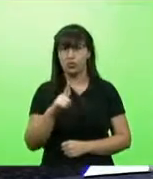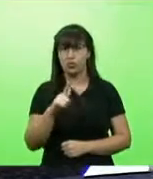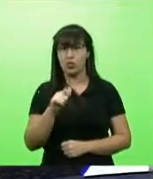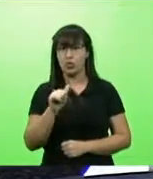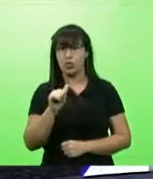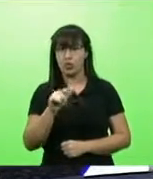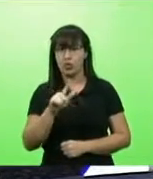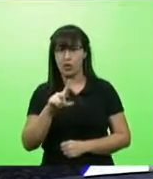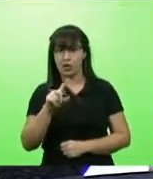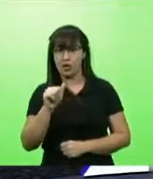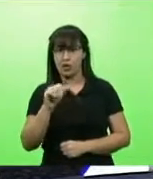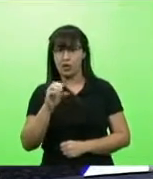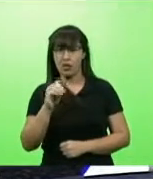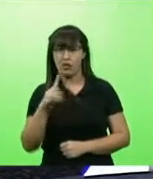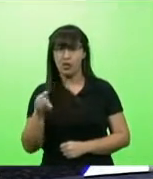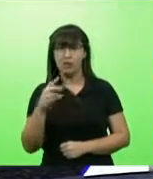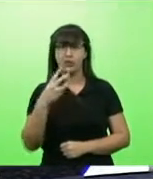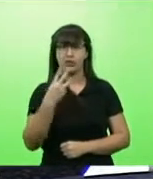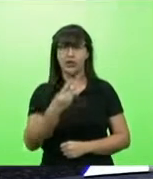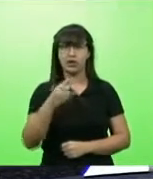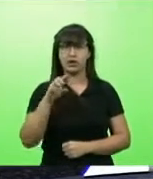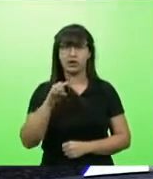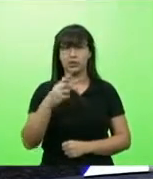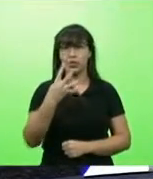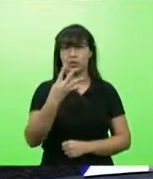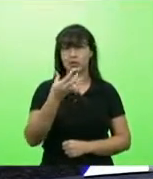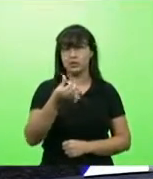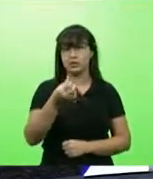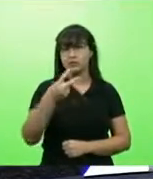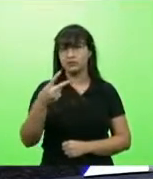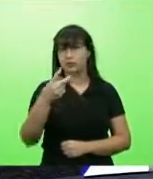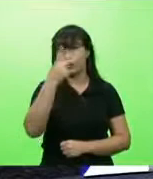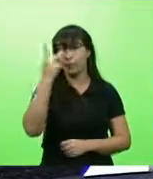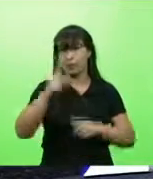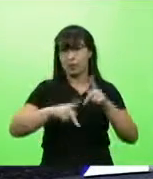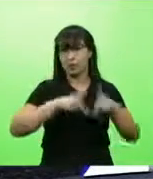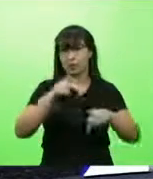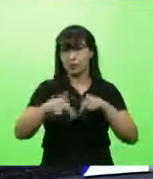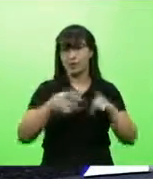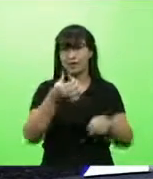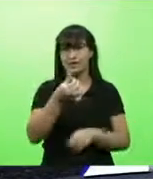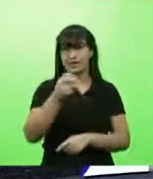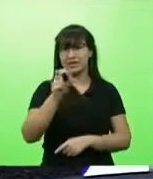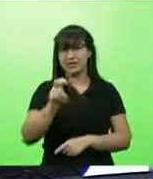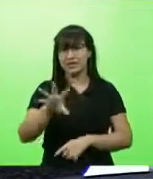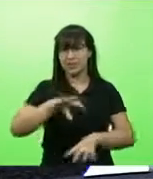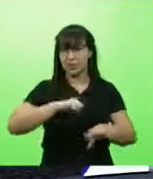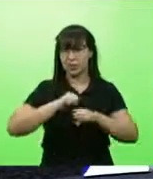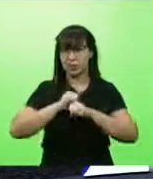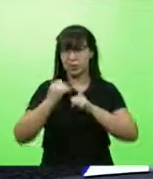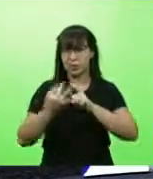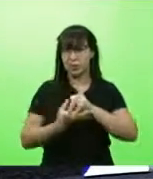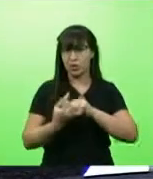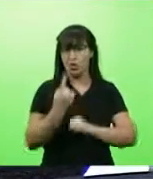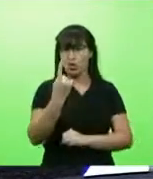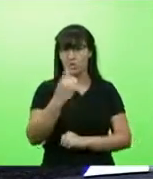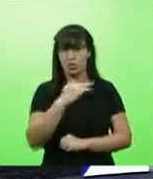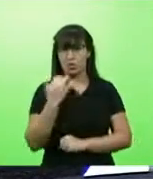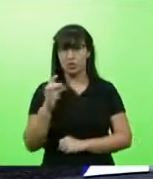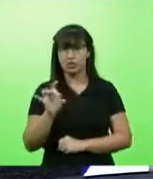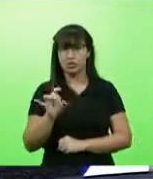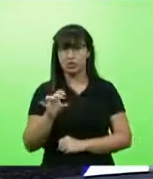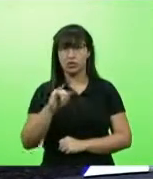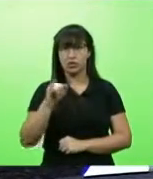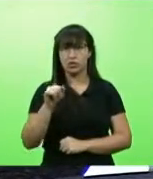.472 habitantes, 65 casos ativos e 1 óbito. Jupiá,